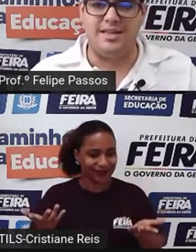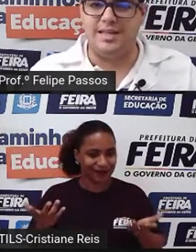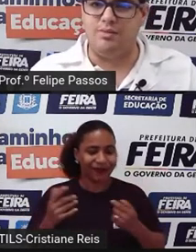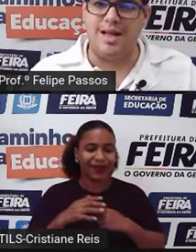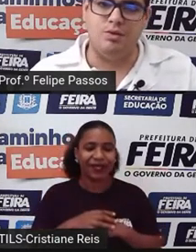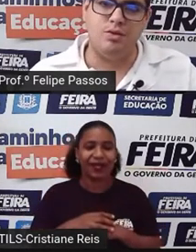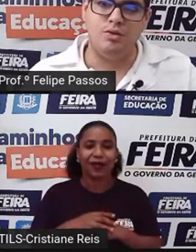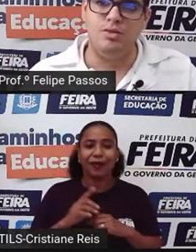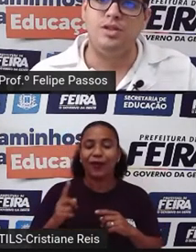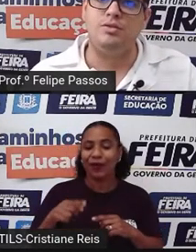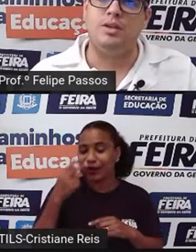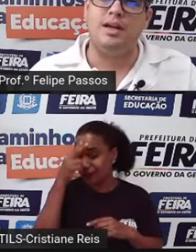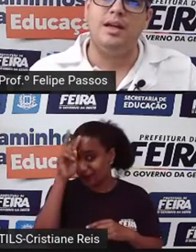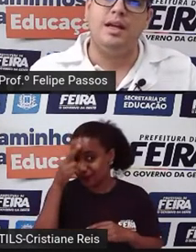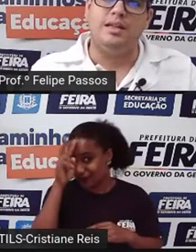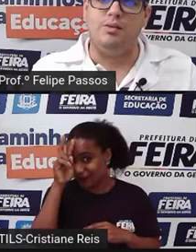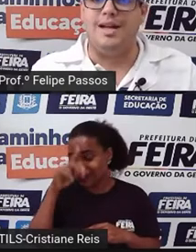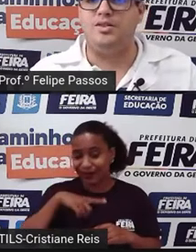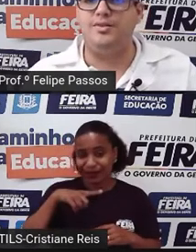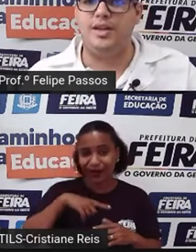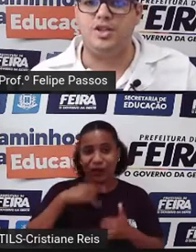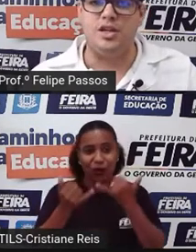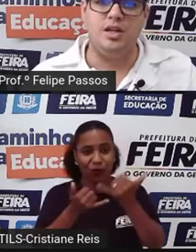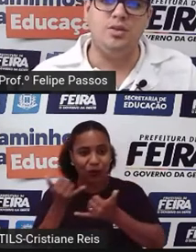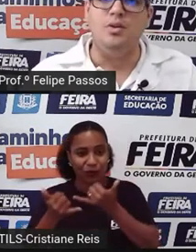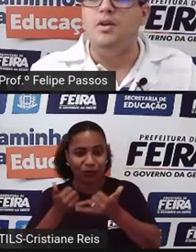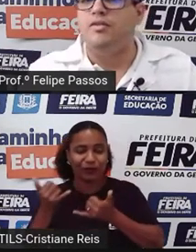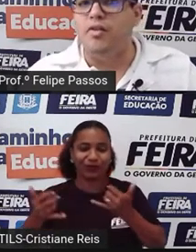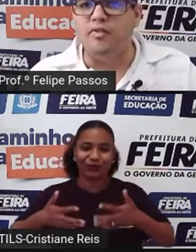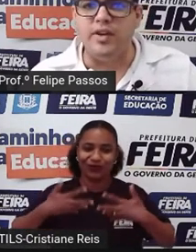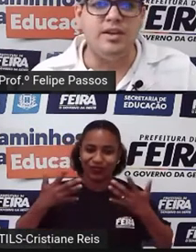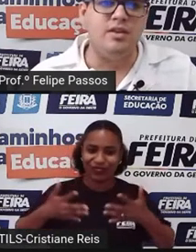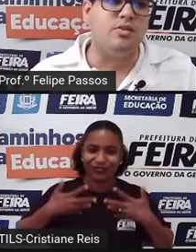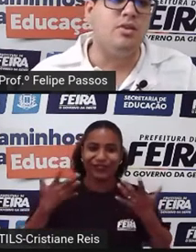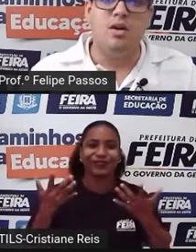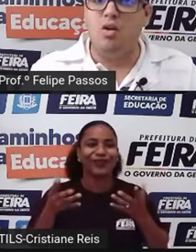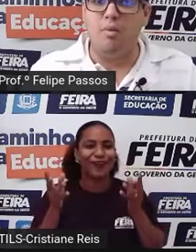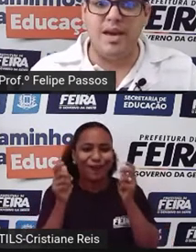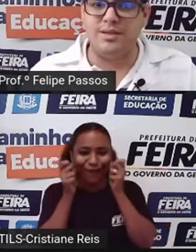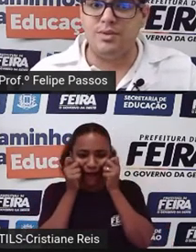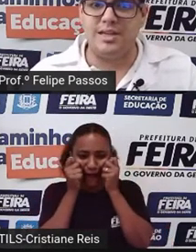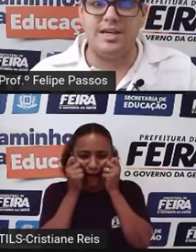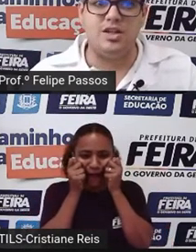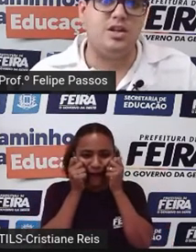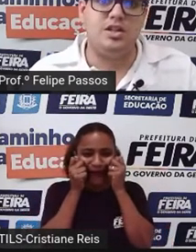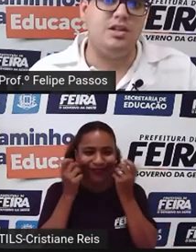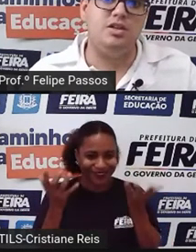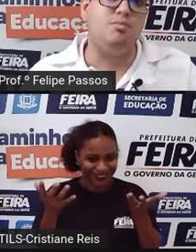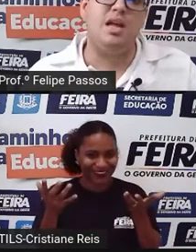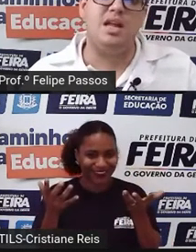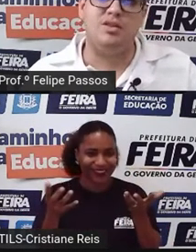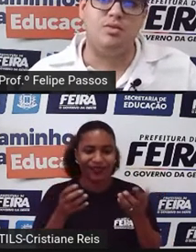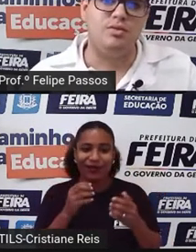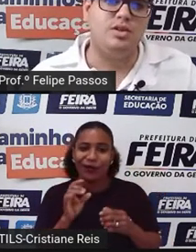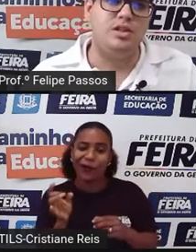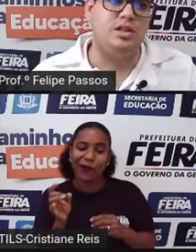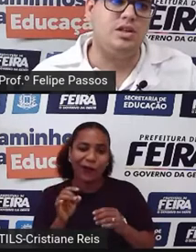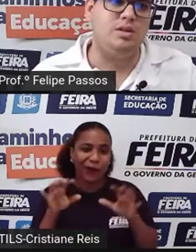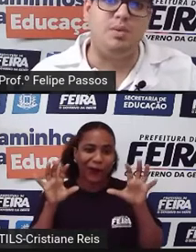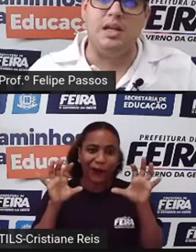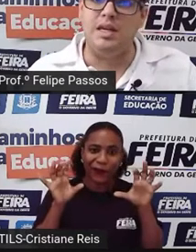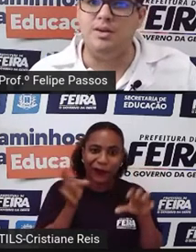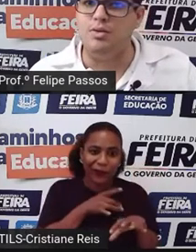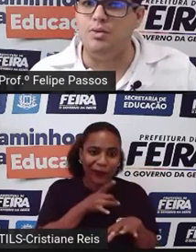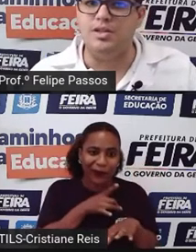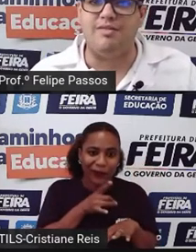maioria, elas têm um lado lúdico, né? Tem um lado divertido, fofinho, ou mesmo que seja de medo, de